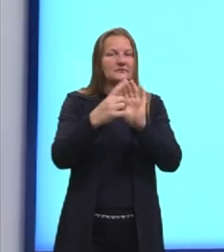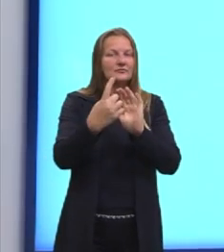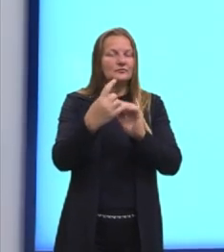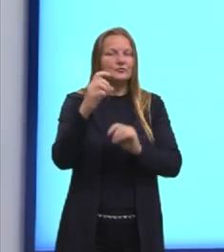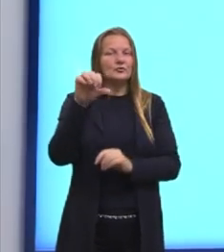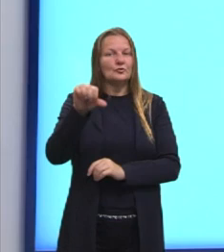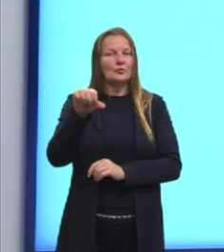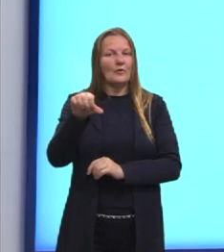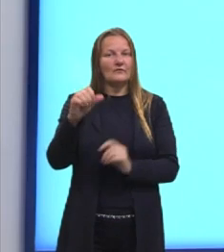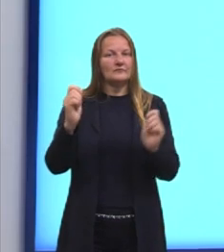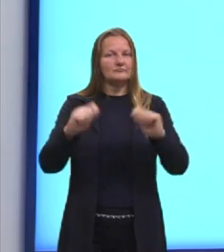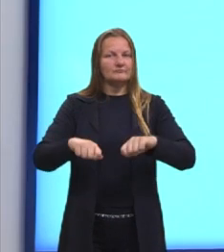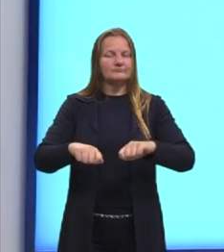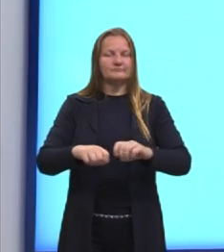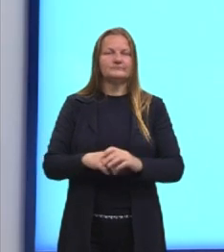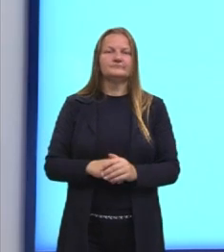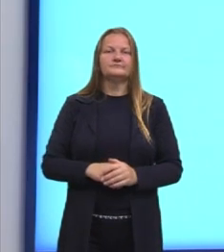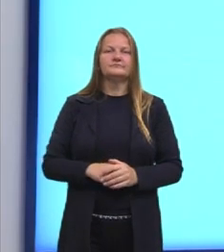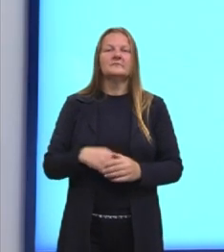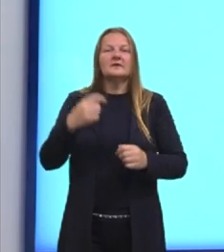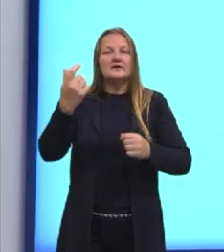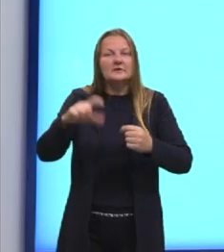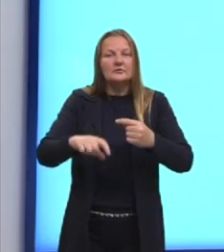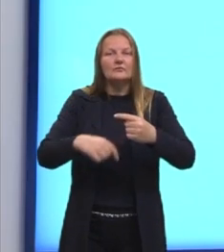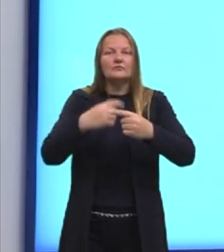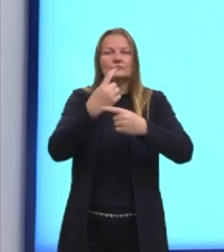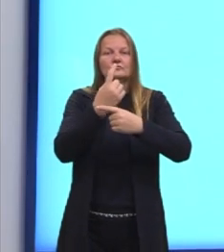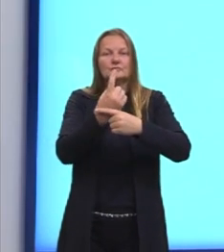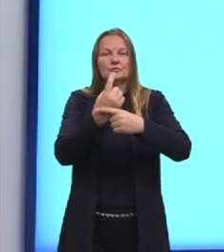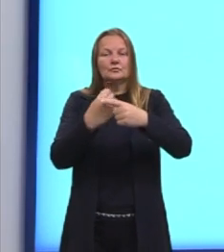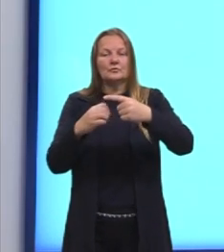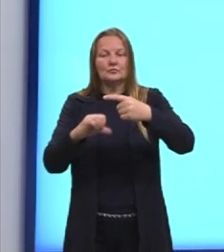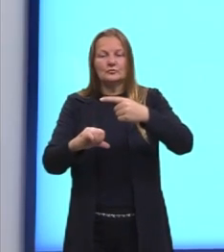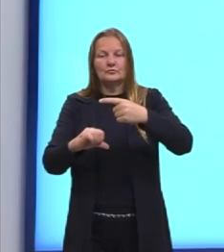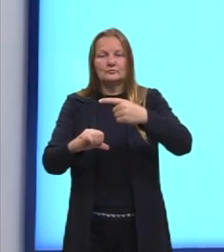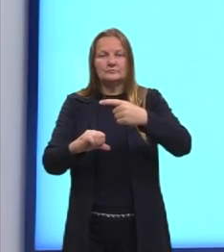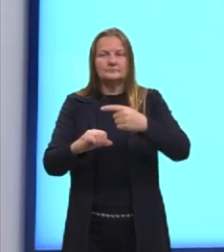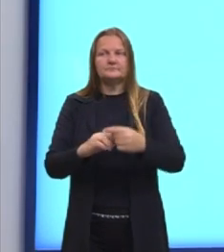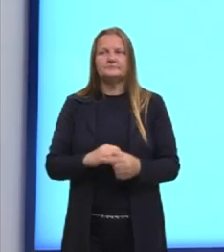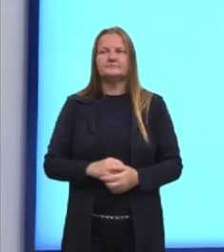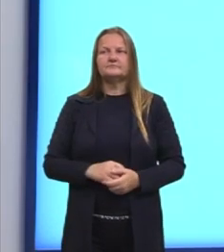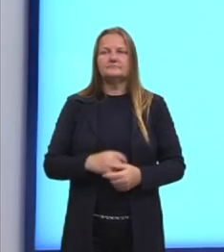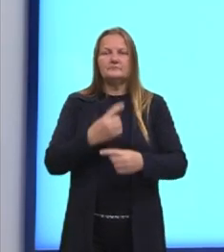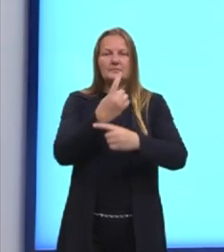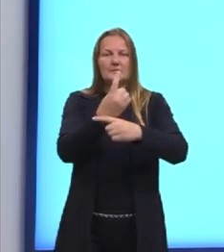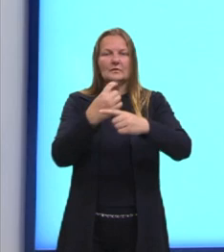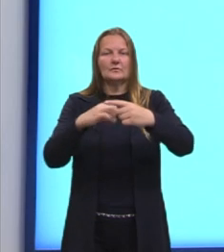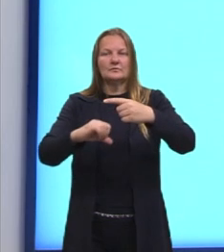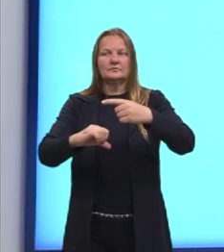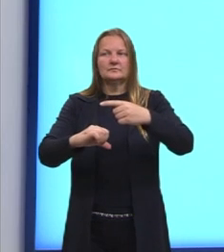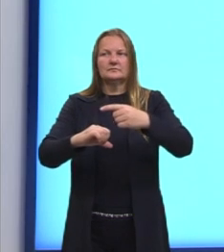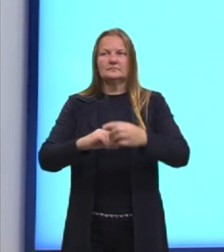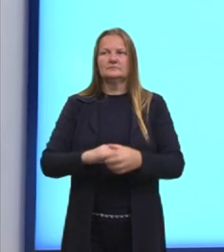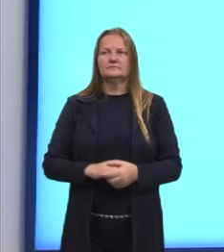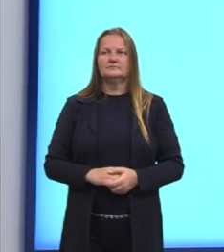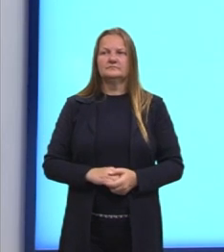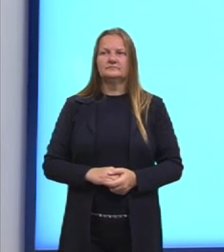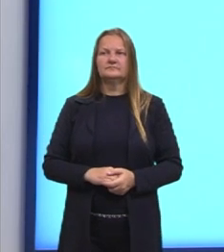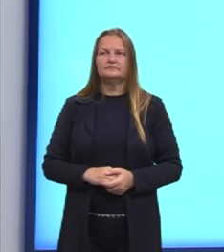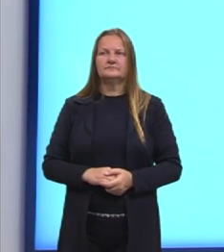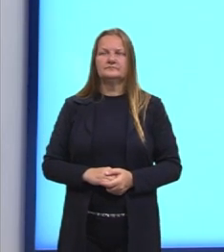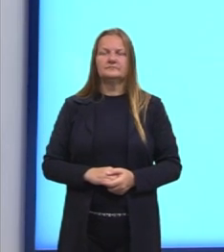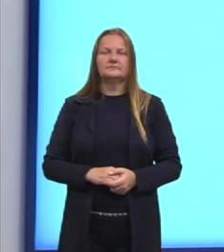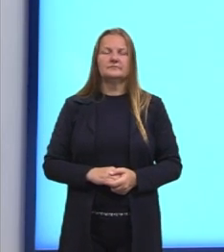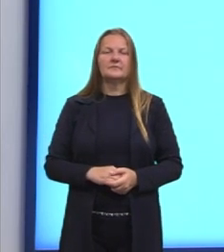ter somente 9. E novamente, só uma vai estar correta. Então, 1 para 9. Aqui a gente